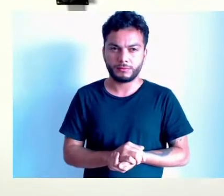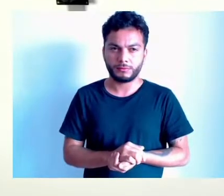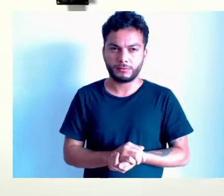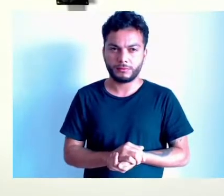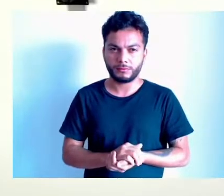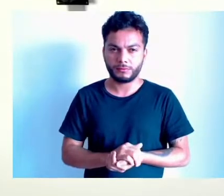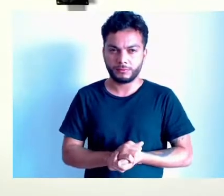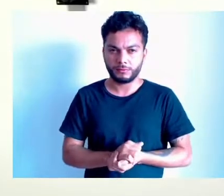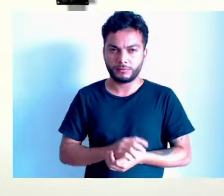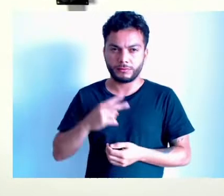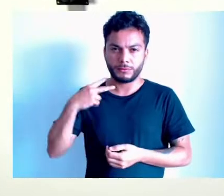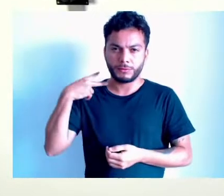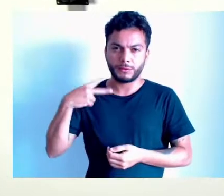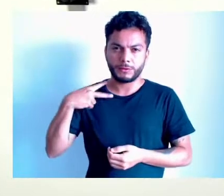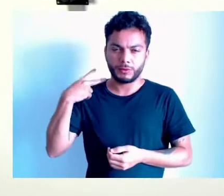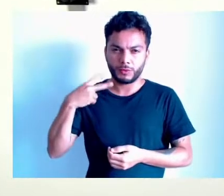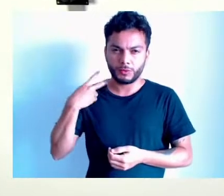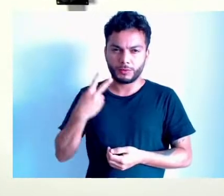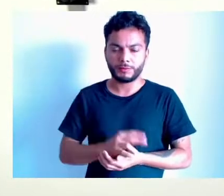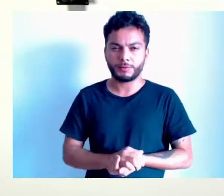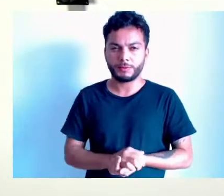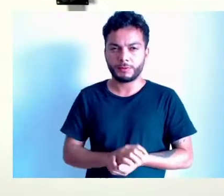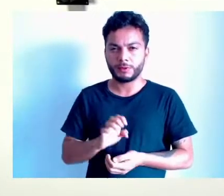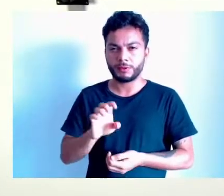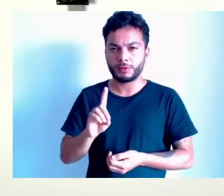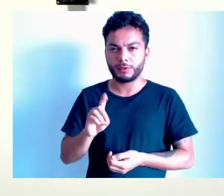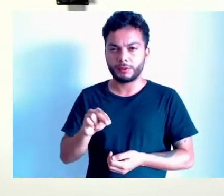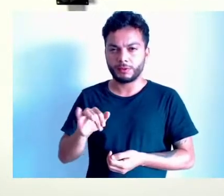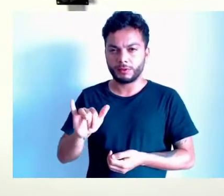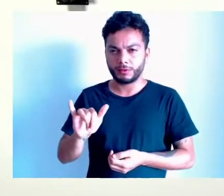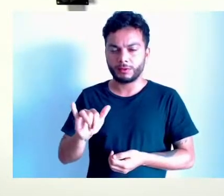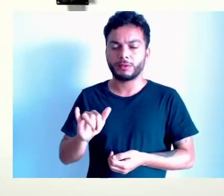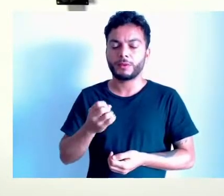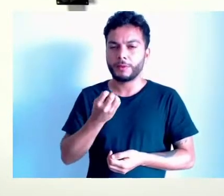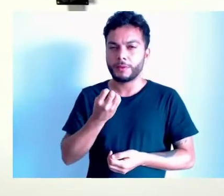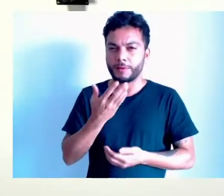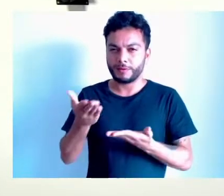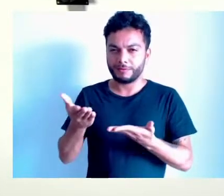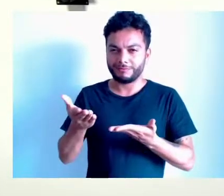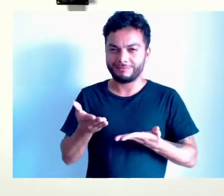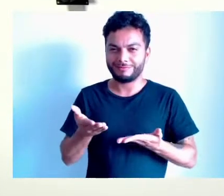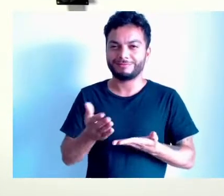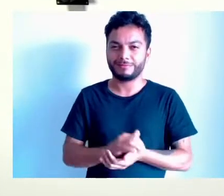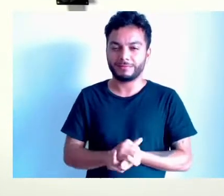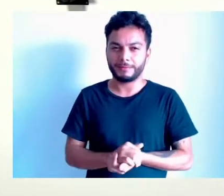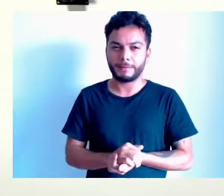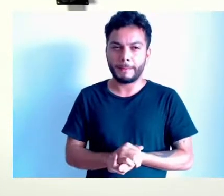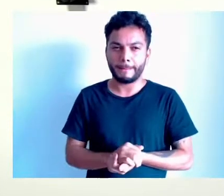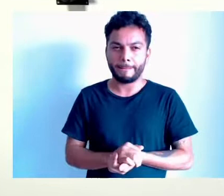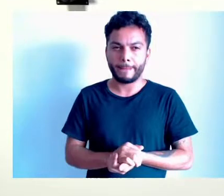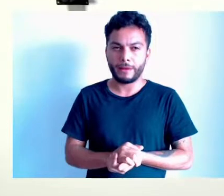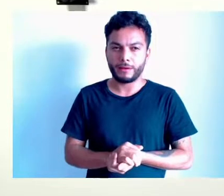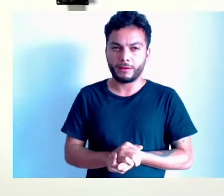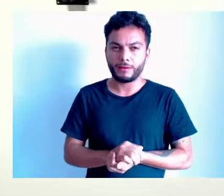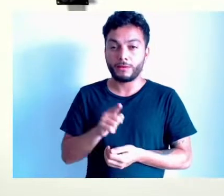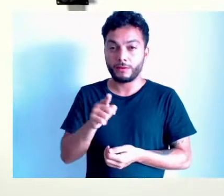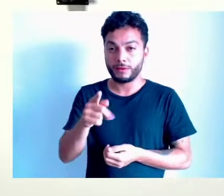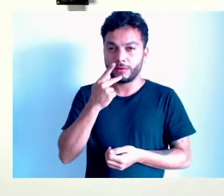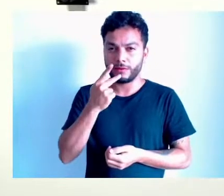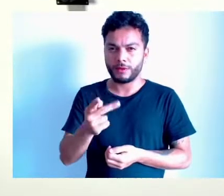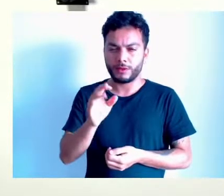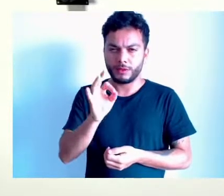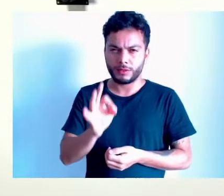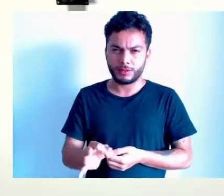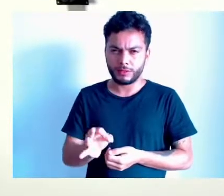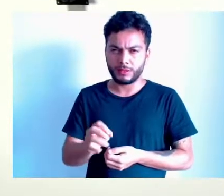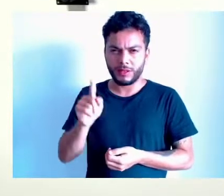O vereador Ednei, boas-vindas, voltando à casa. Mas você falou a palavra correta, não adianta achar